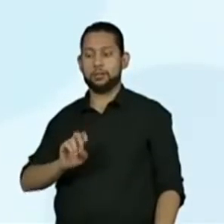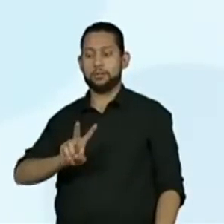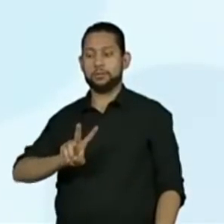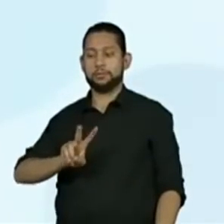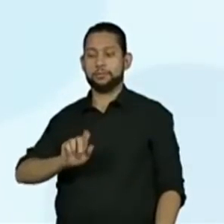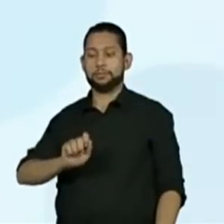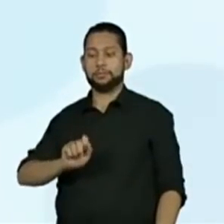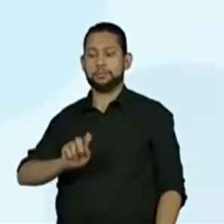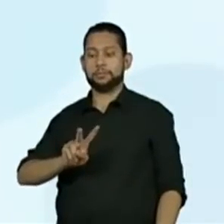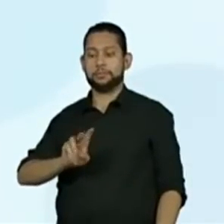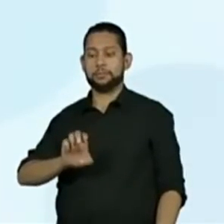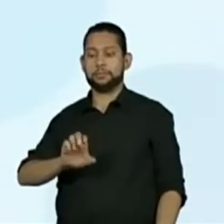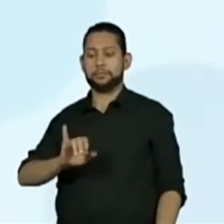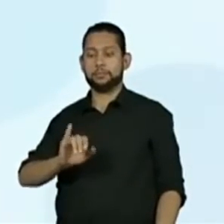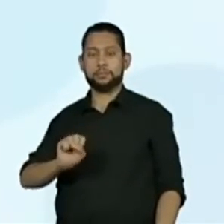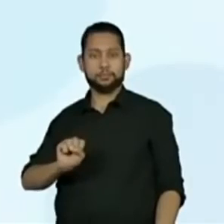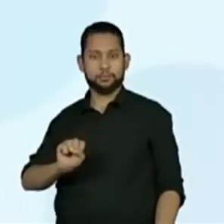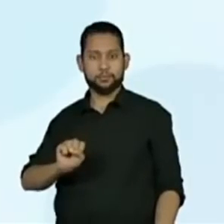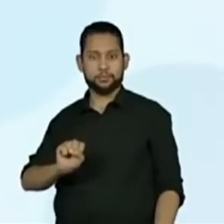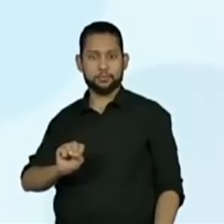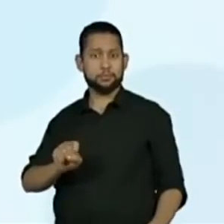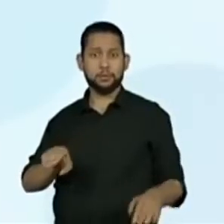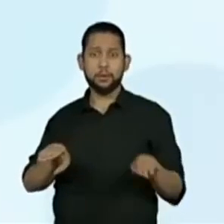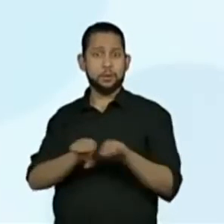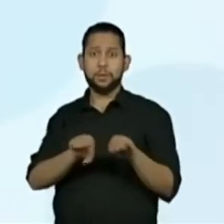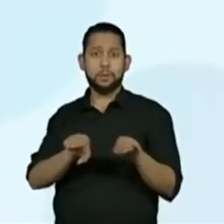Equiprováveis. Deixa eu só.